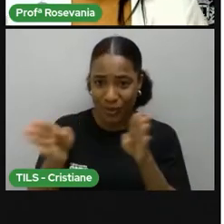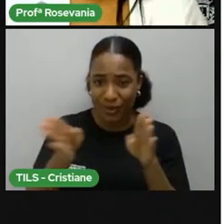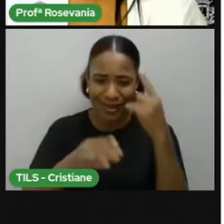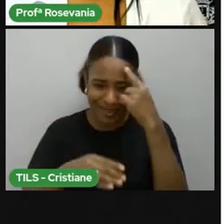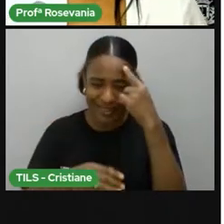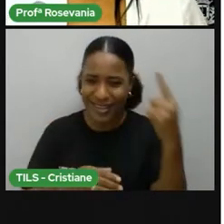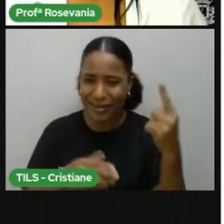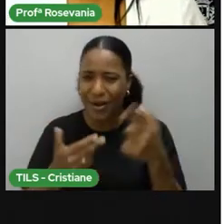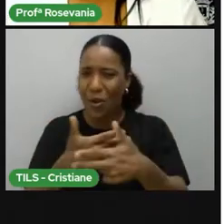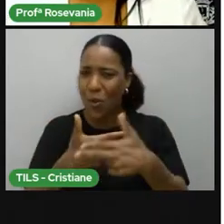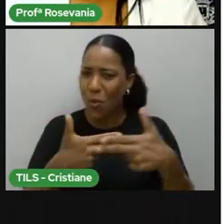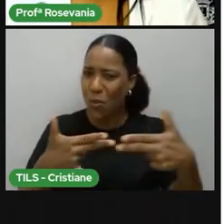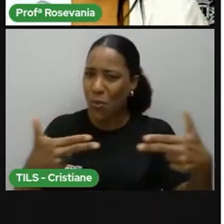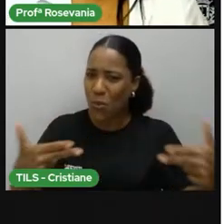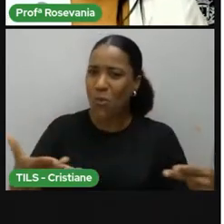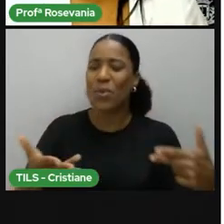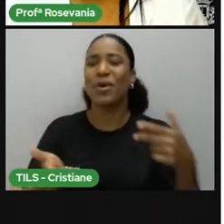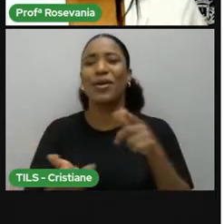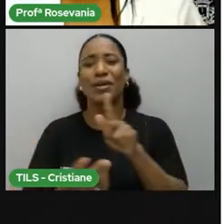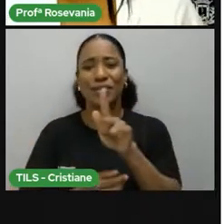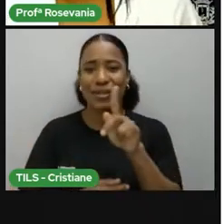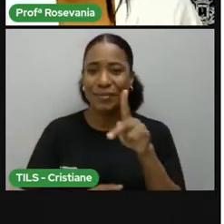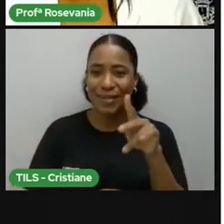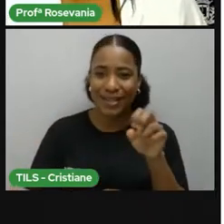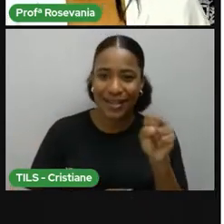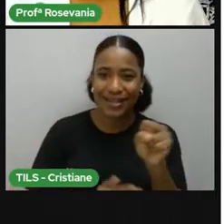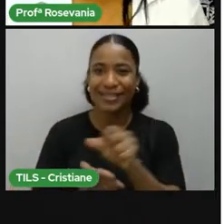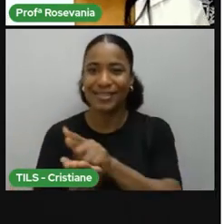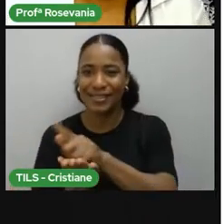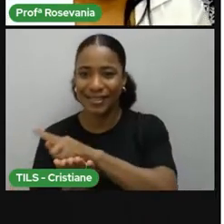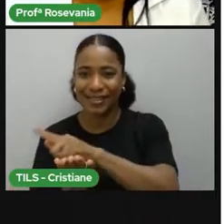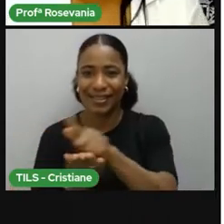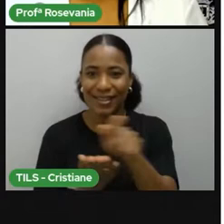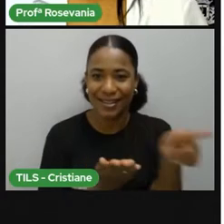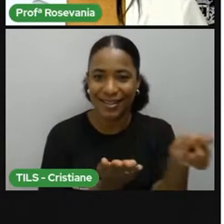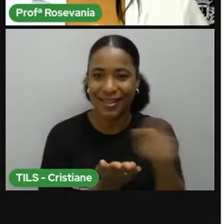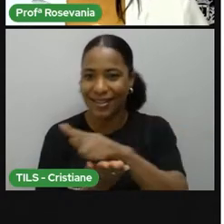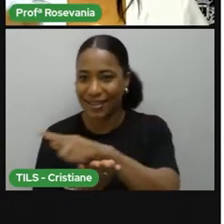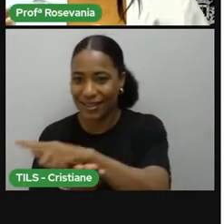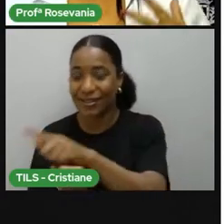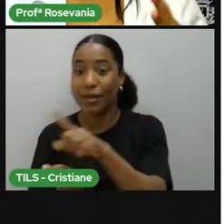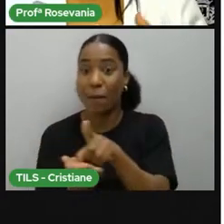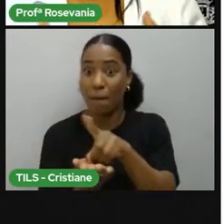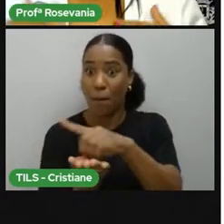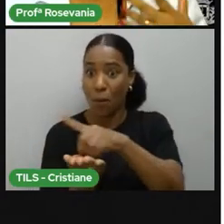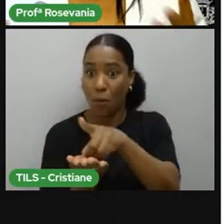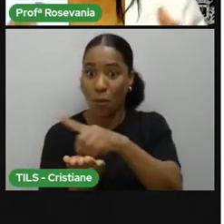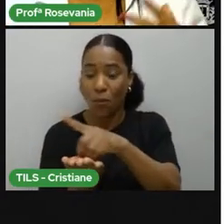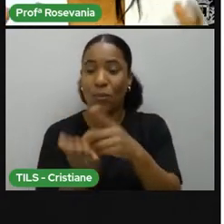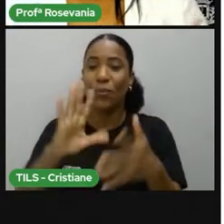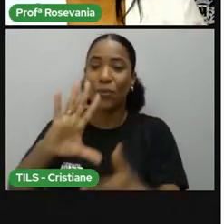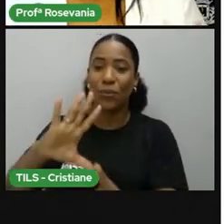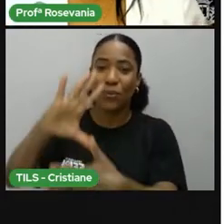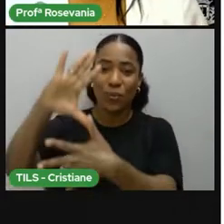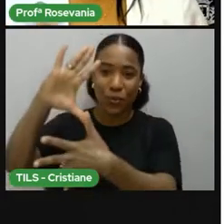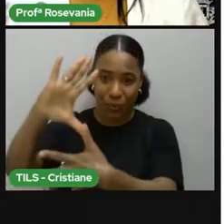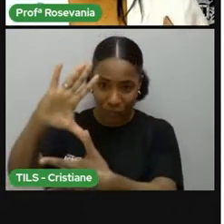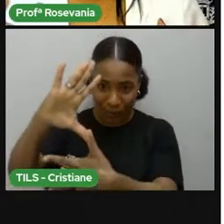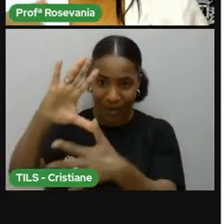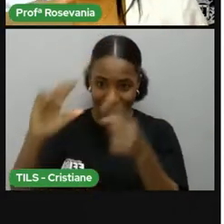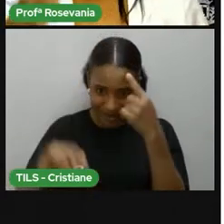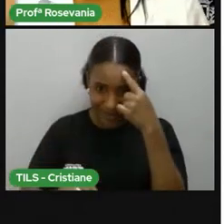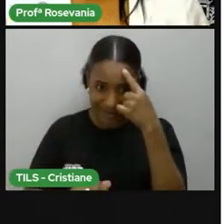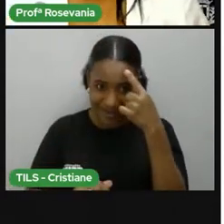vocês, né, a exemplo do GPS, da bússola, do mapa, então a gente aprendeu a rosa dos ventos, a gente